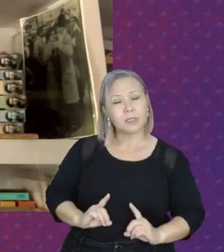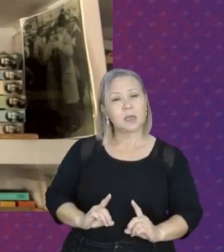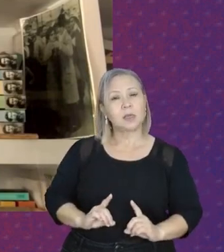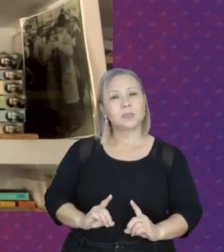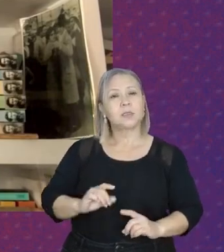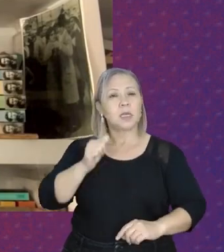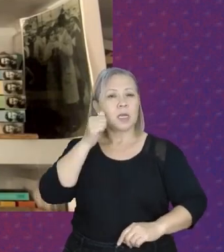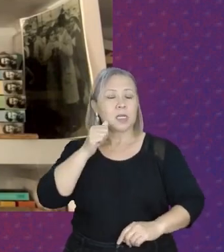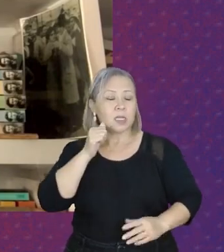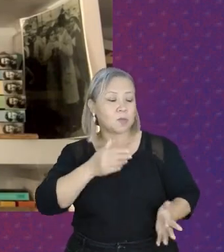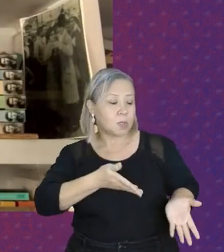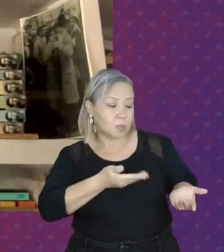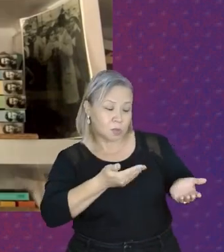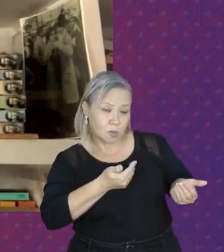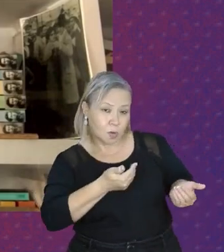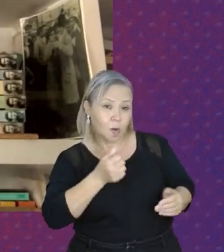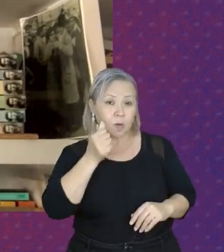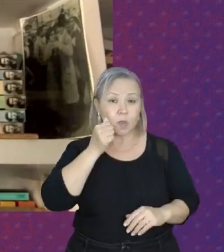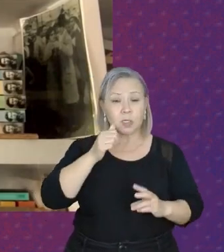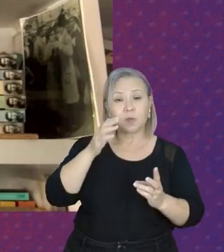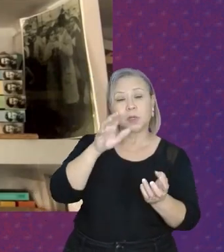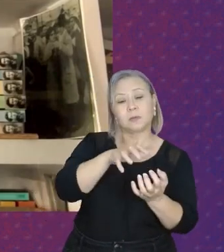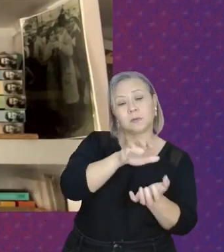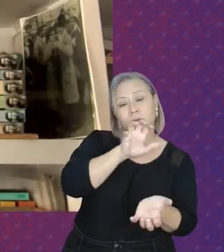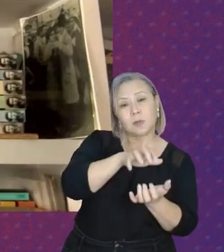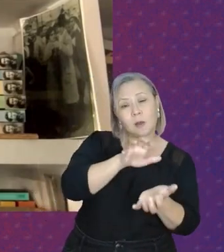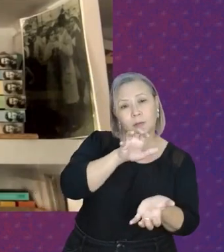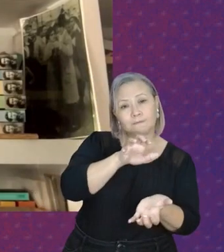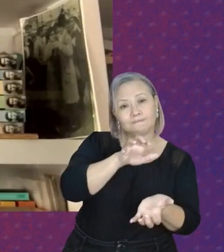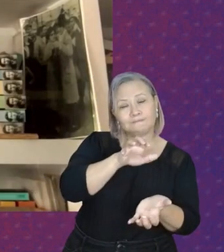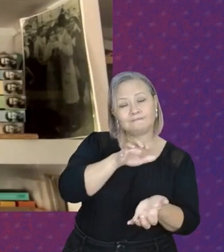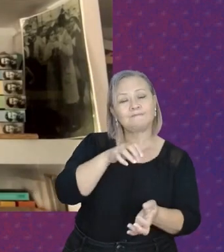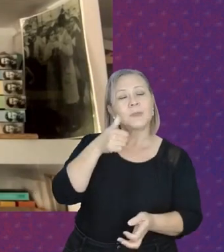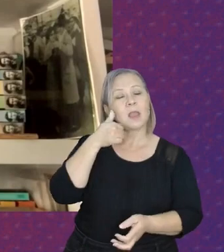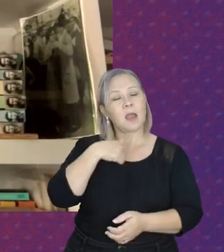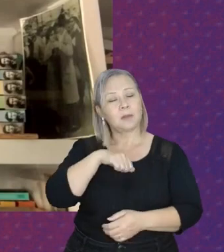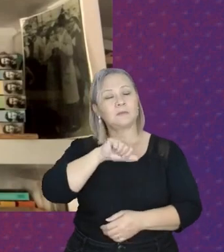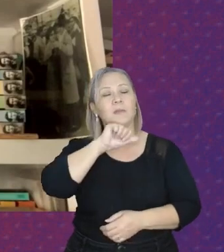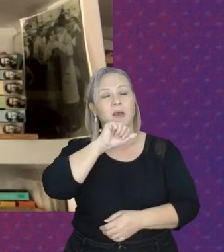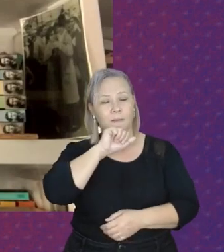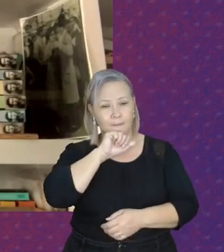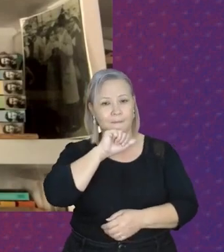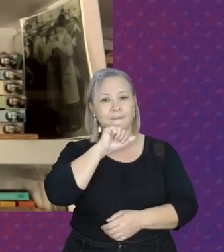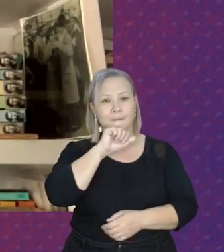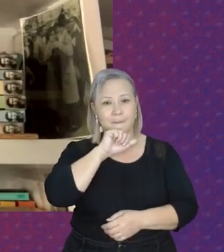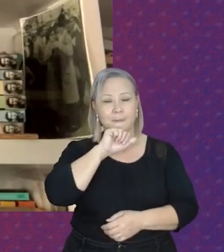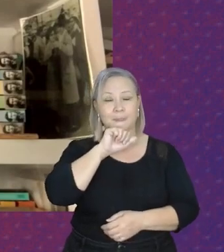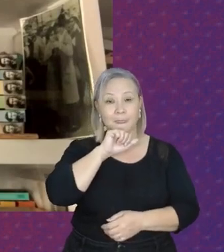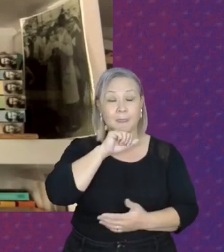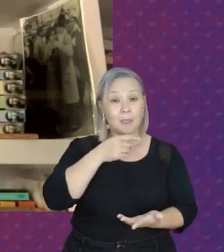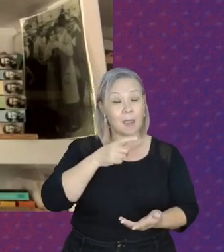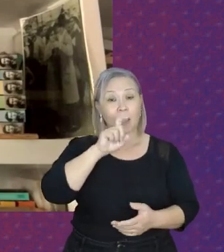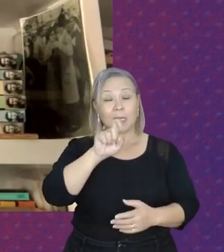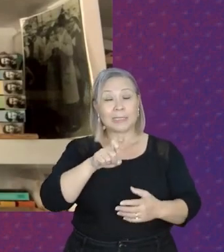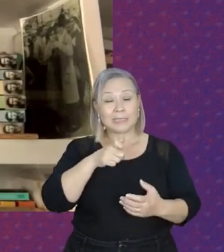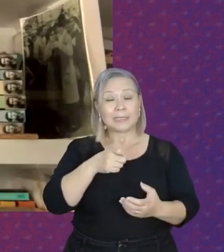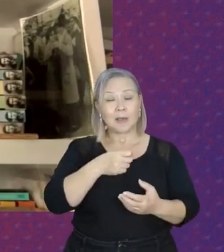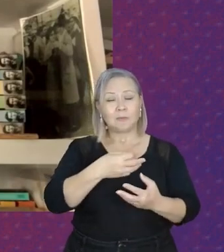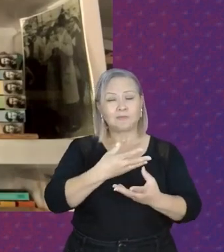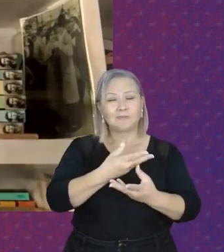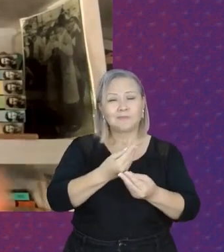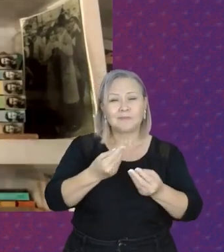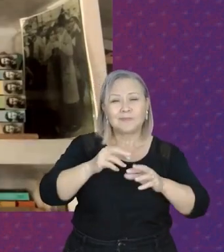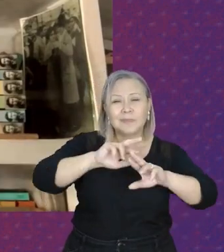das mulheres jovens, das mulheres idosas, das mães, são muitas vezes